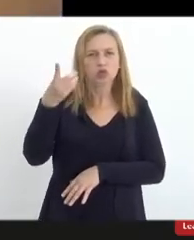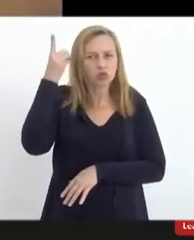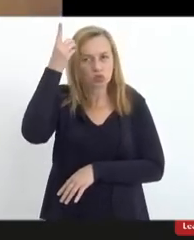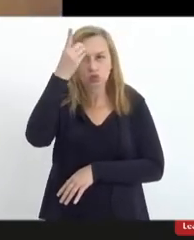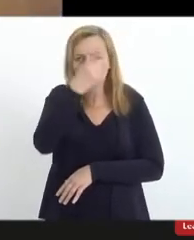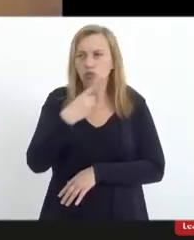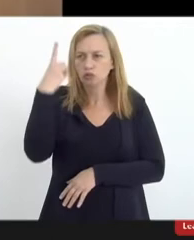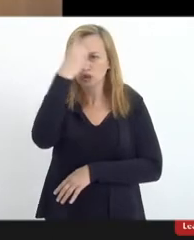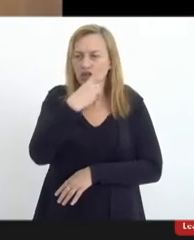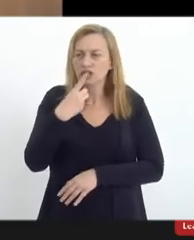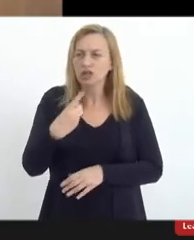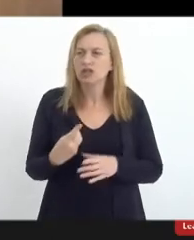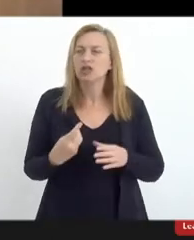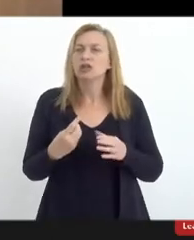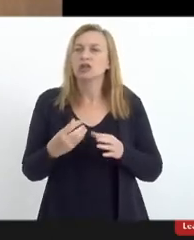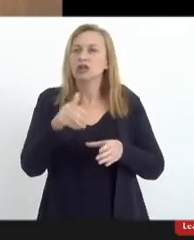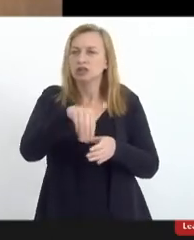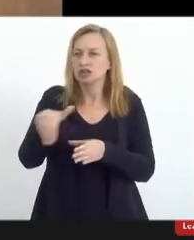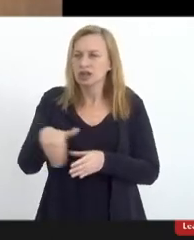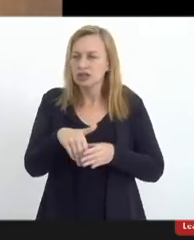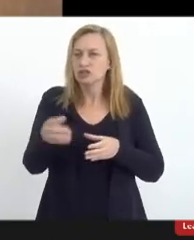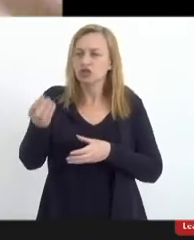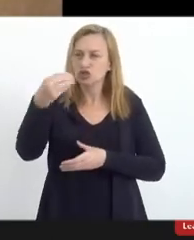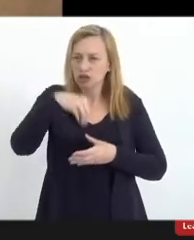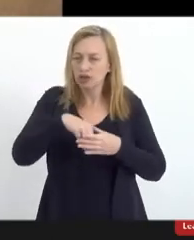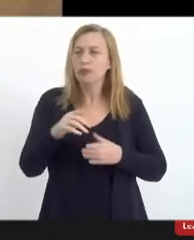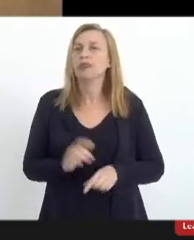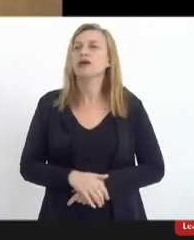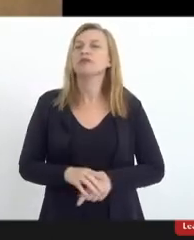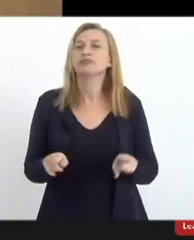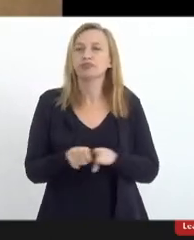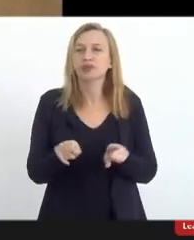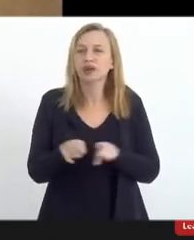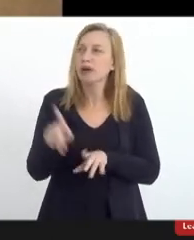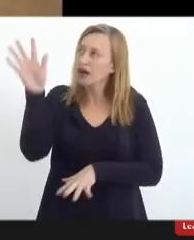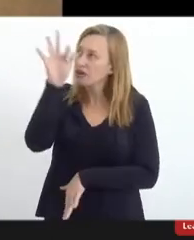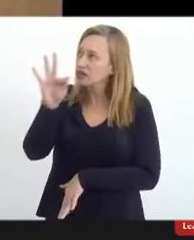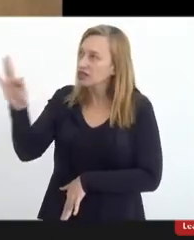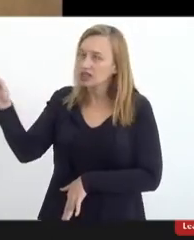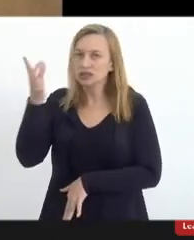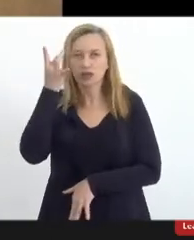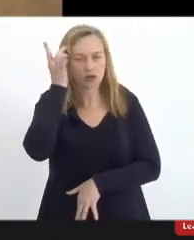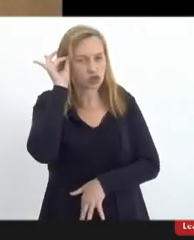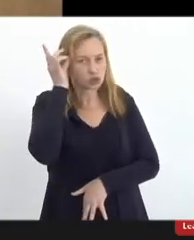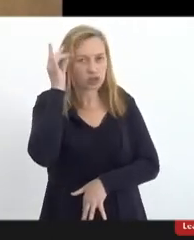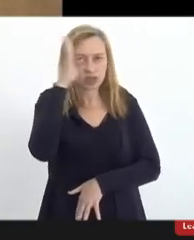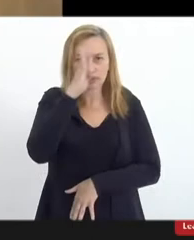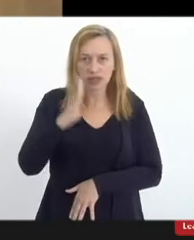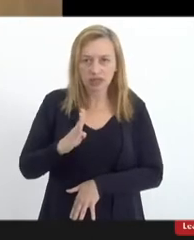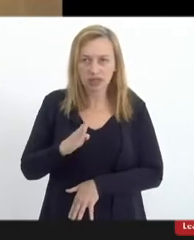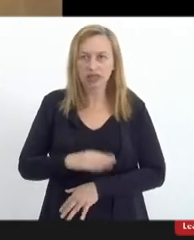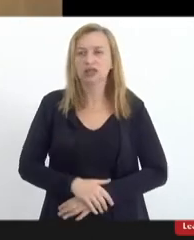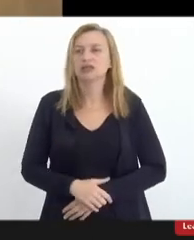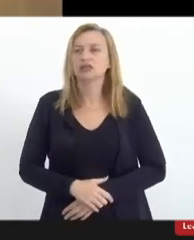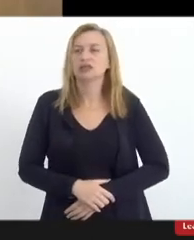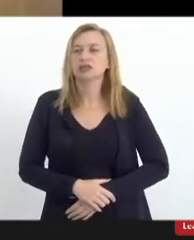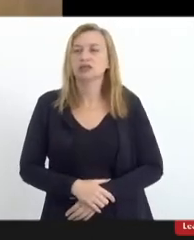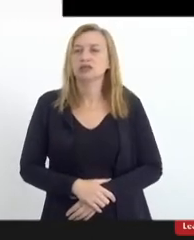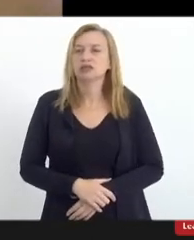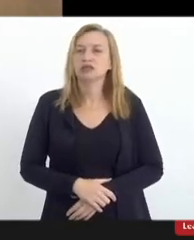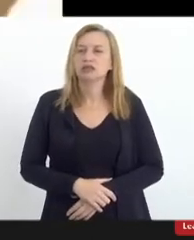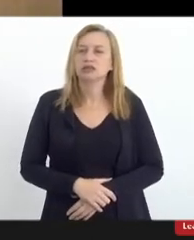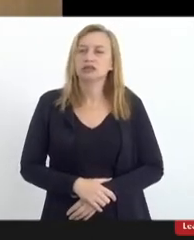estará realizando as suas eleições internas, com a Federação Espírita também brasileira, que a sede